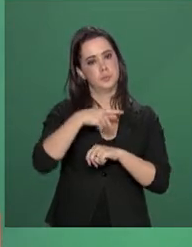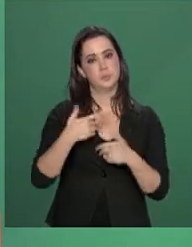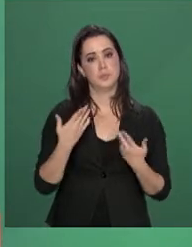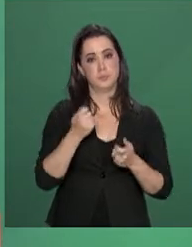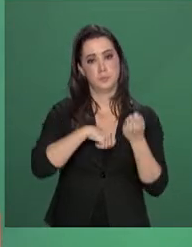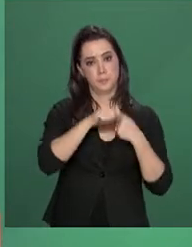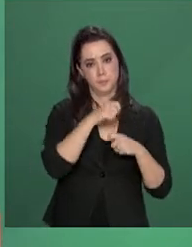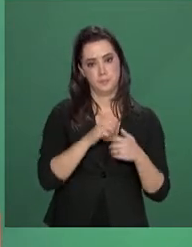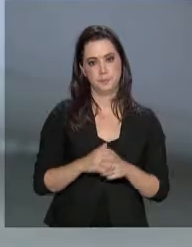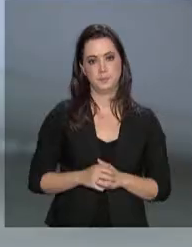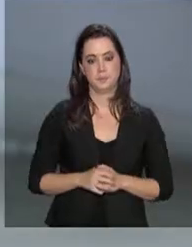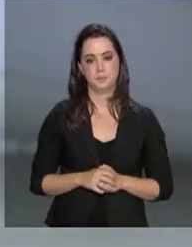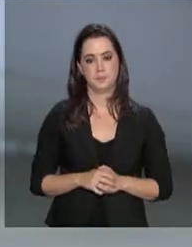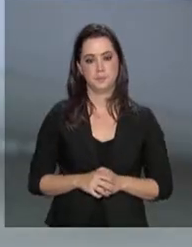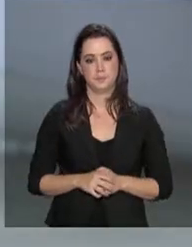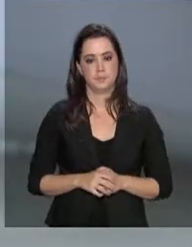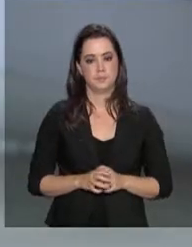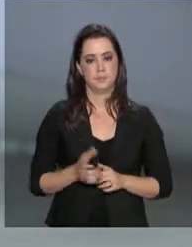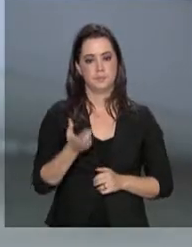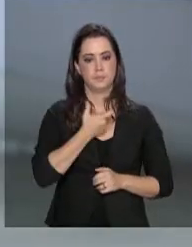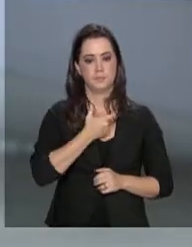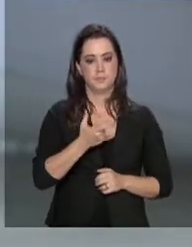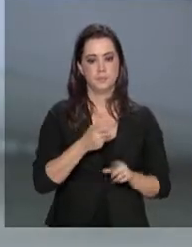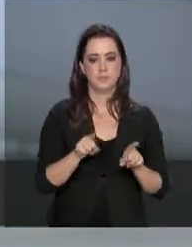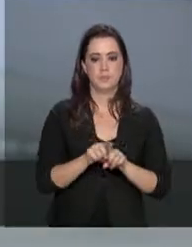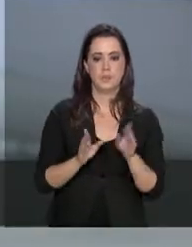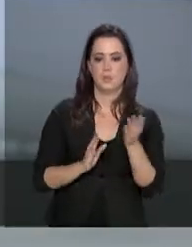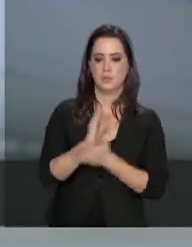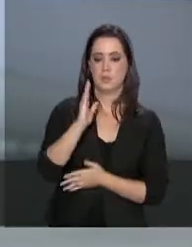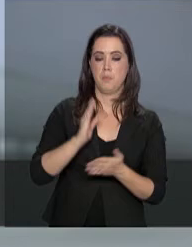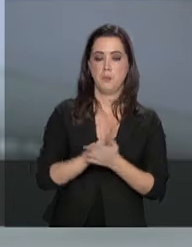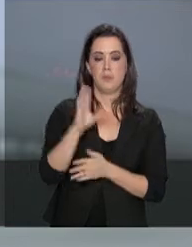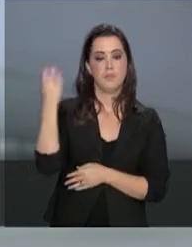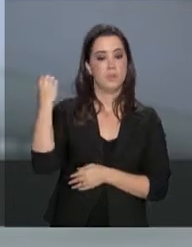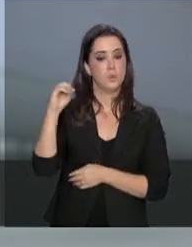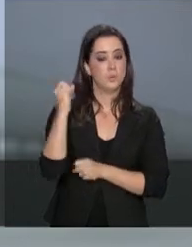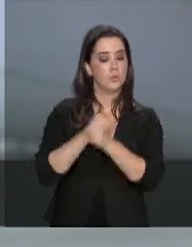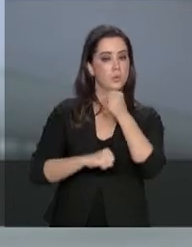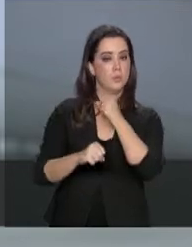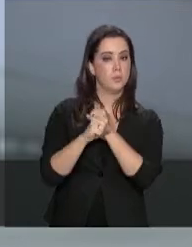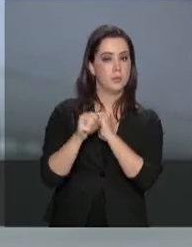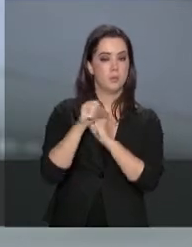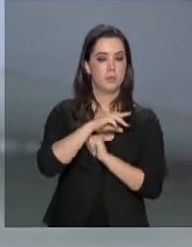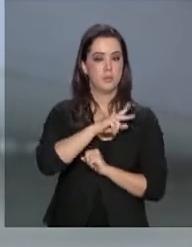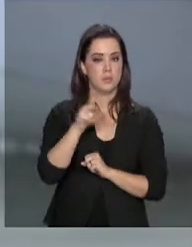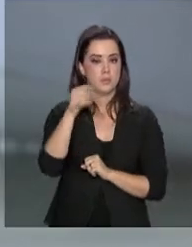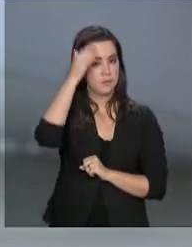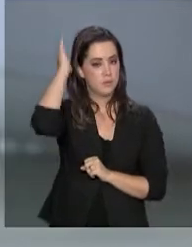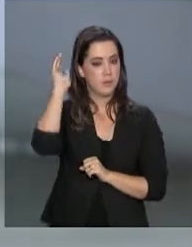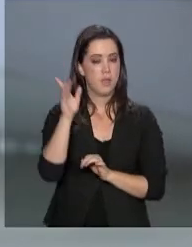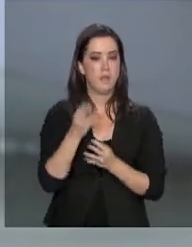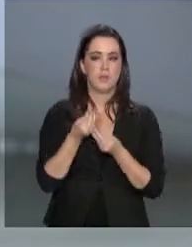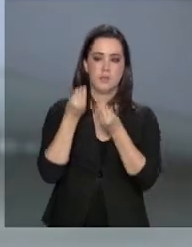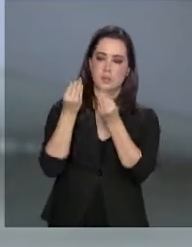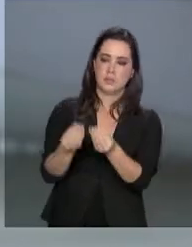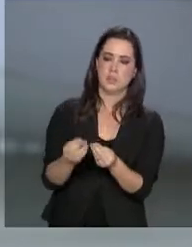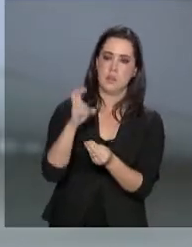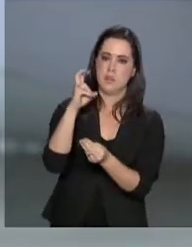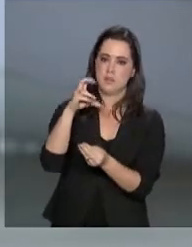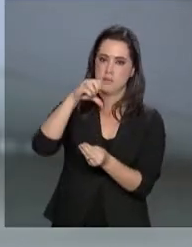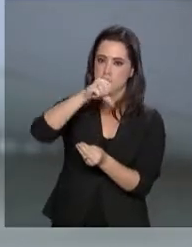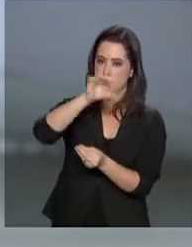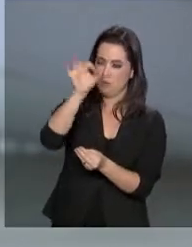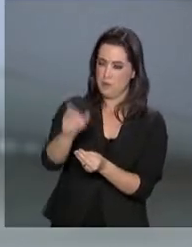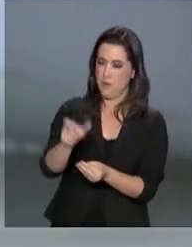econômico do Brasil. A condecoração sancionada em outubro passado pelo presidente Michel Temer foi entregue a 59